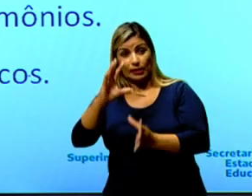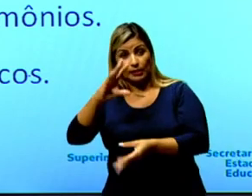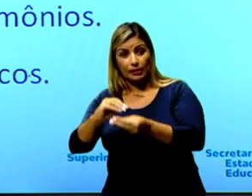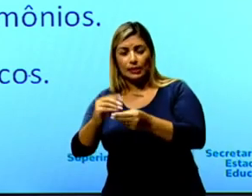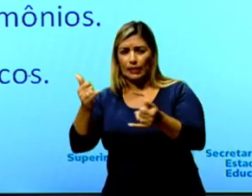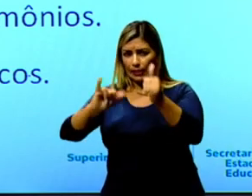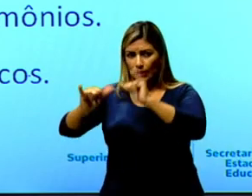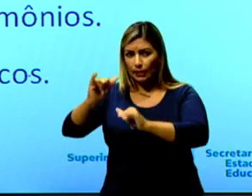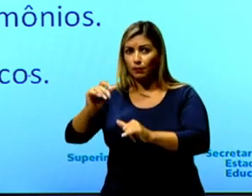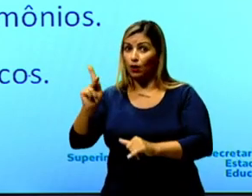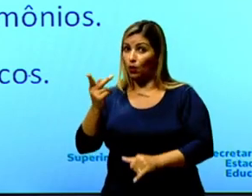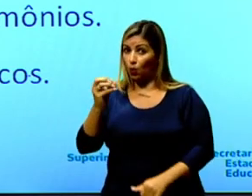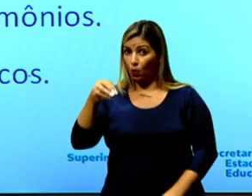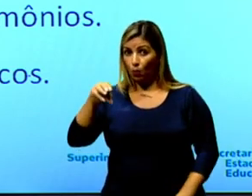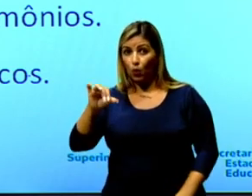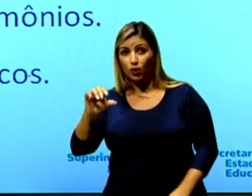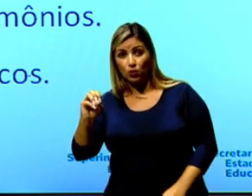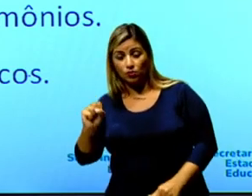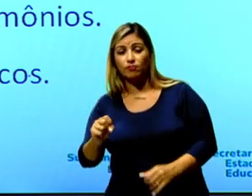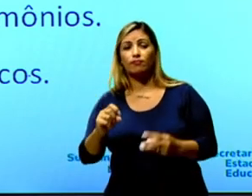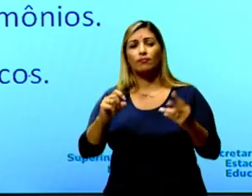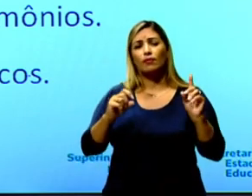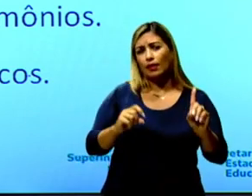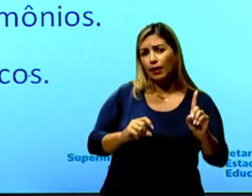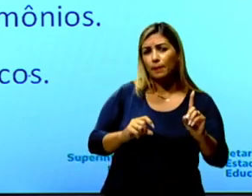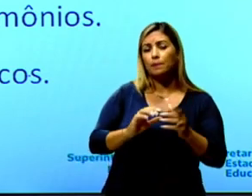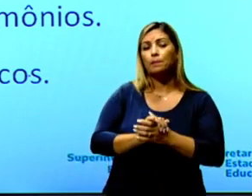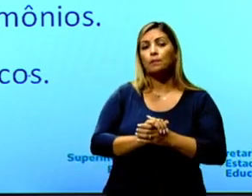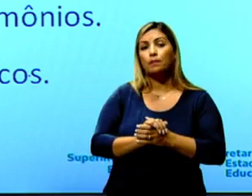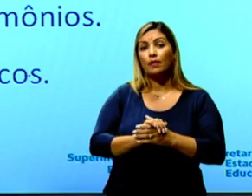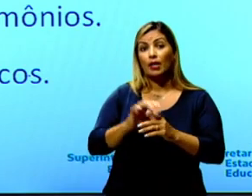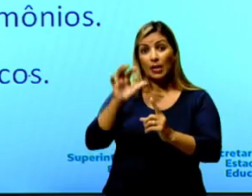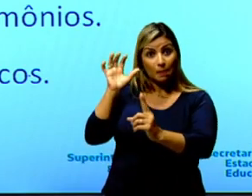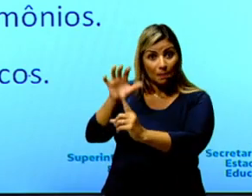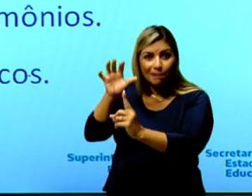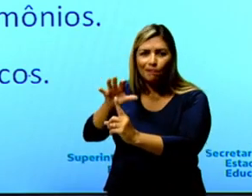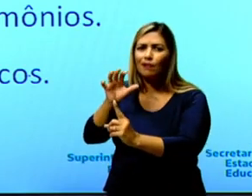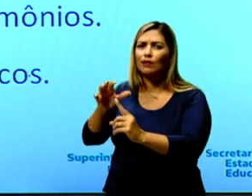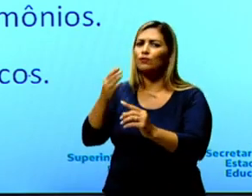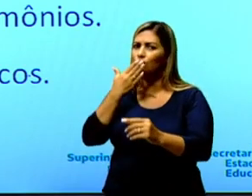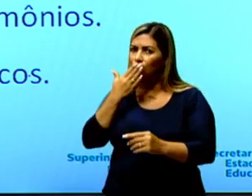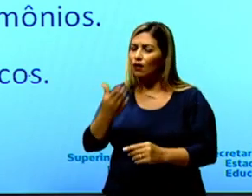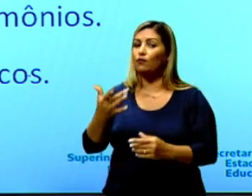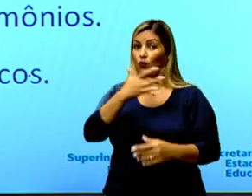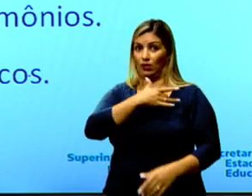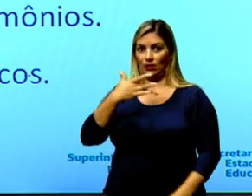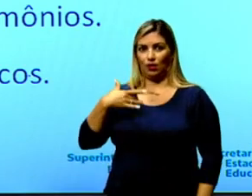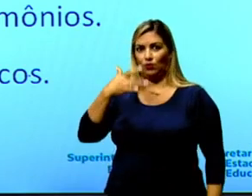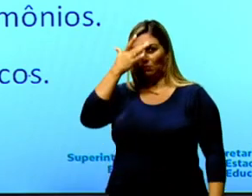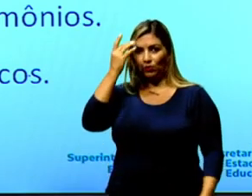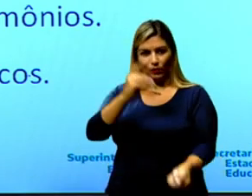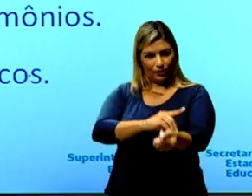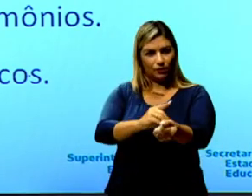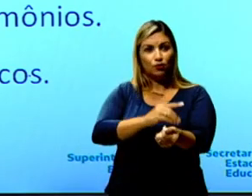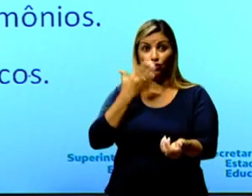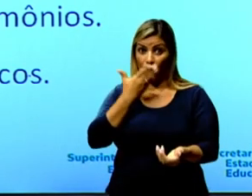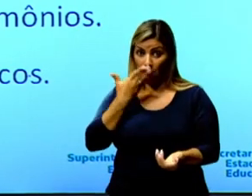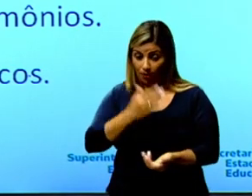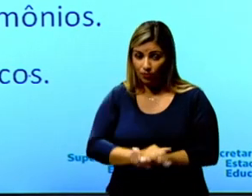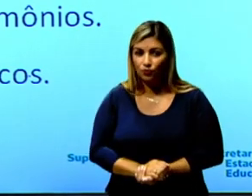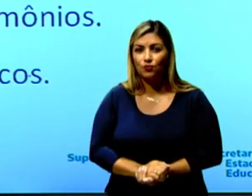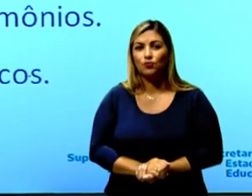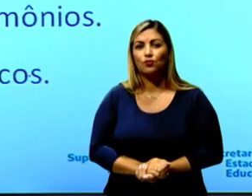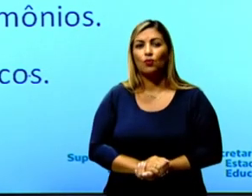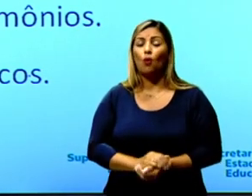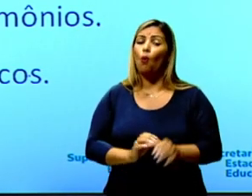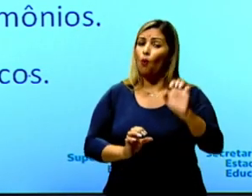química de hormônios, letra D, impacto favorável na saúde de indivíduos diabéticos, e,